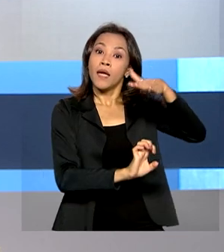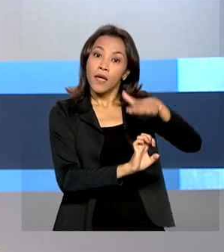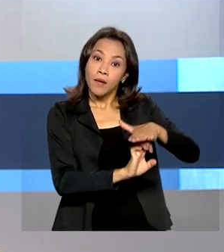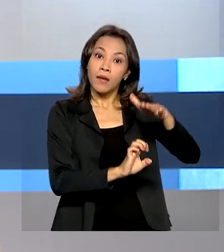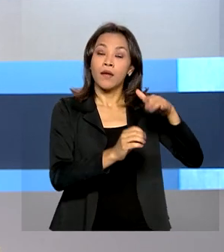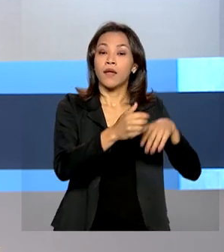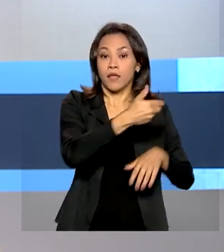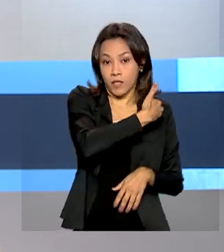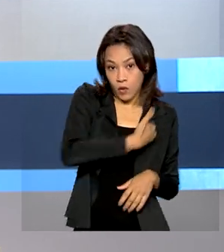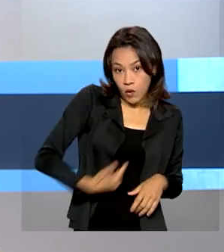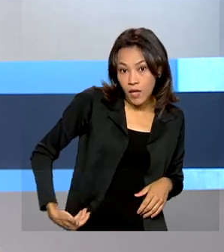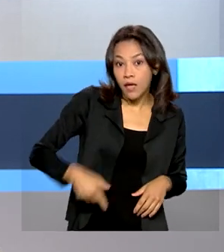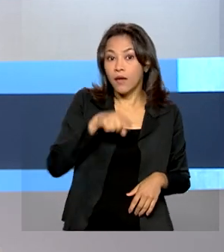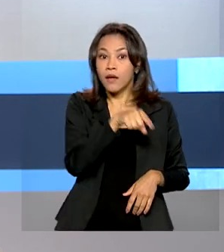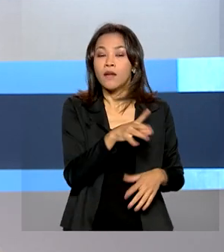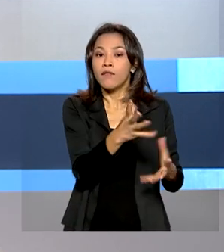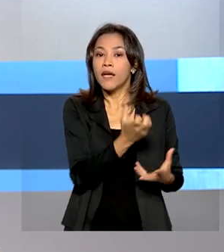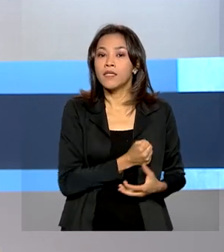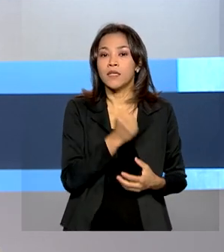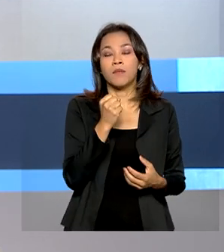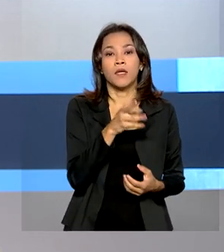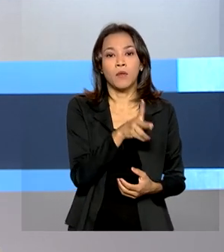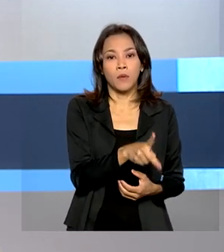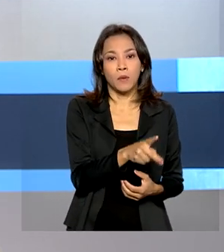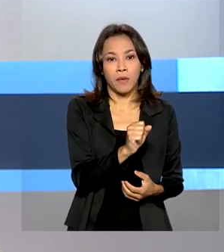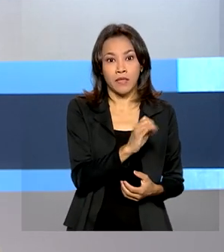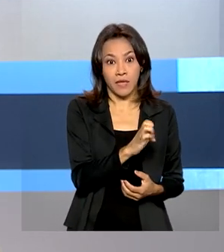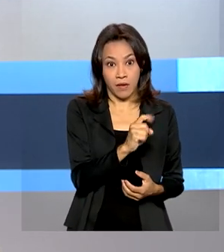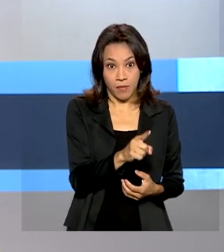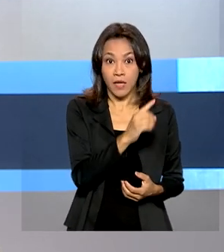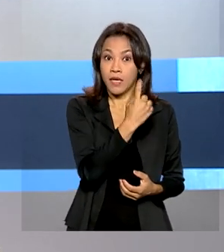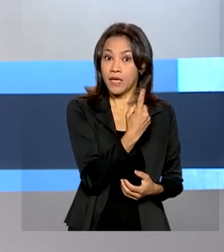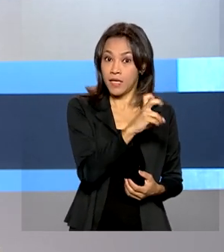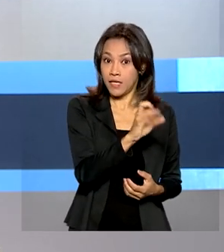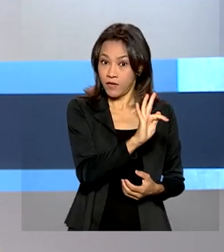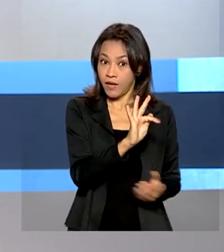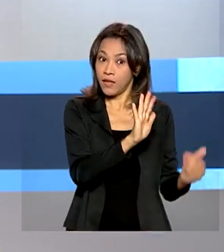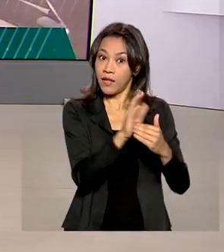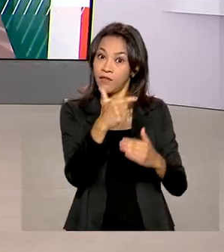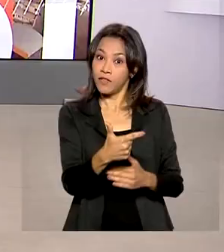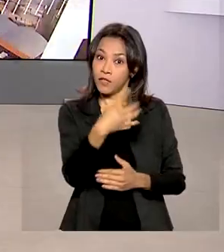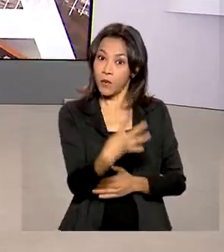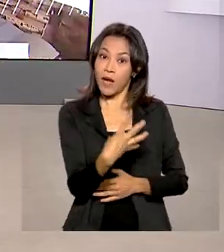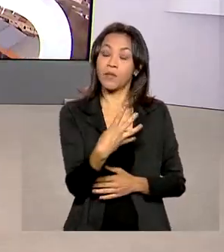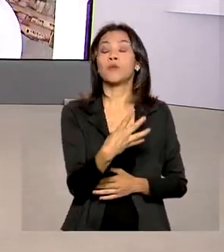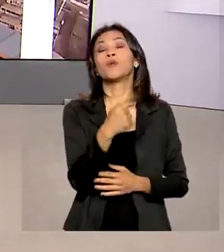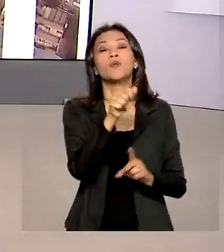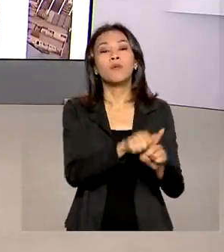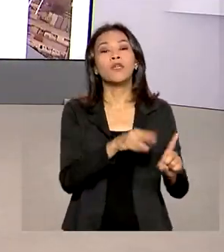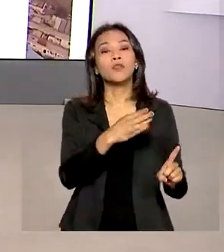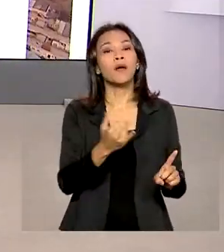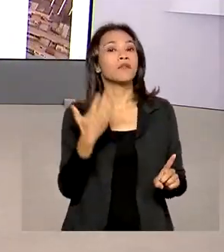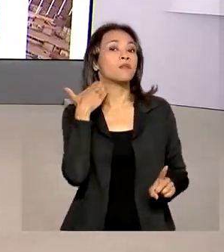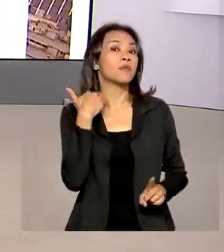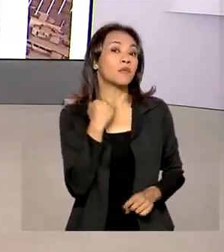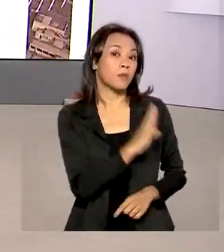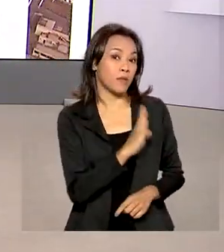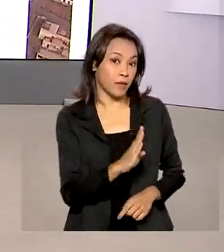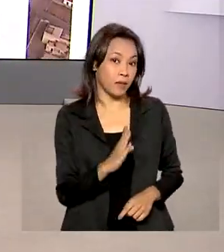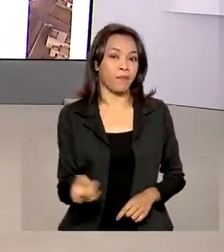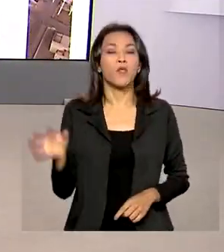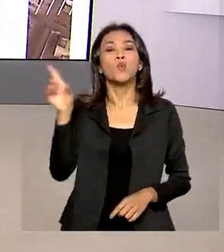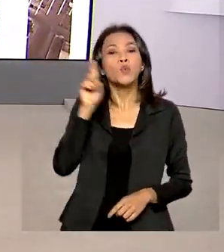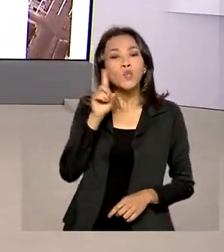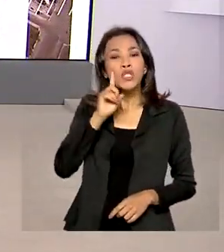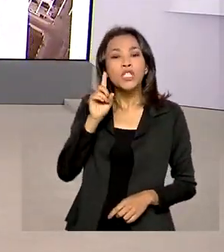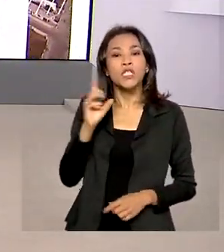devem receber entre os dias 15 de fevereiro e 24 de março no Banco do Brasil. Para quem tem direito a receber o PIS, as datas